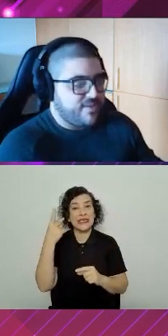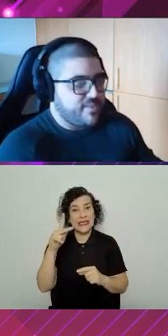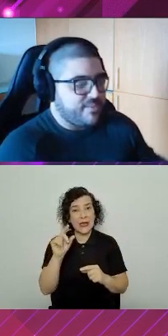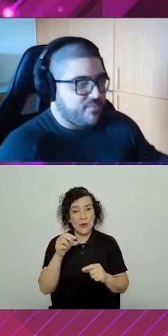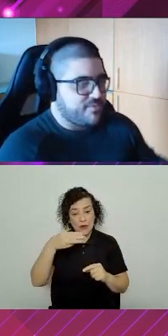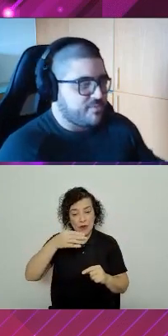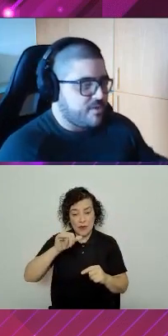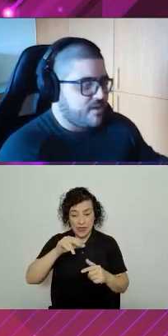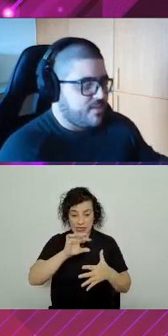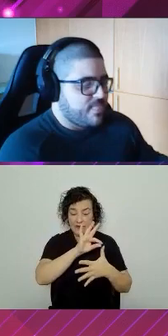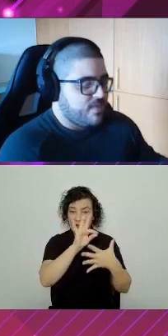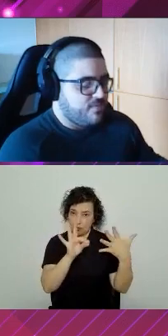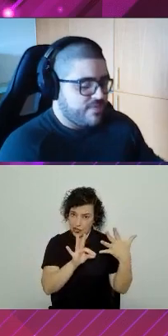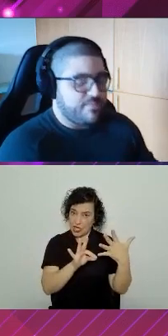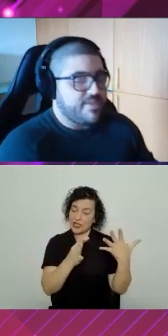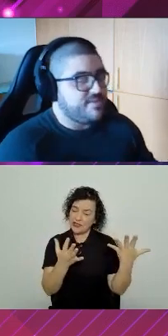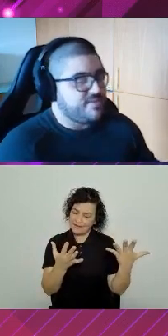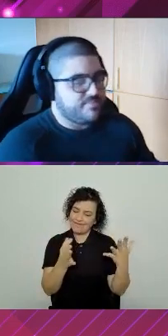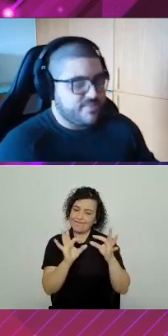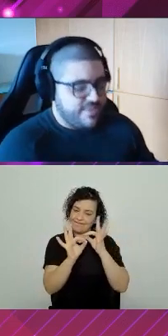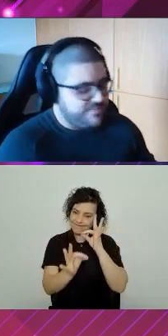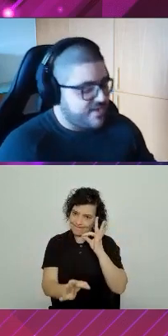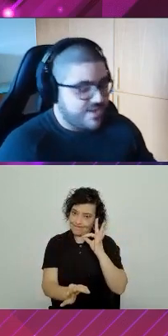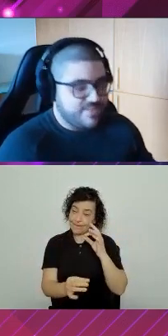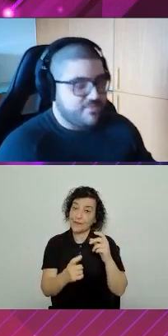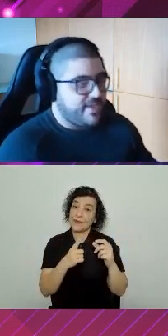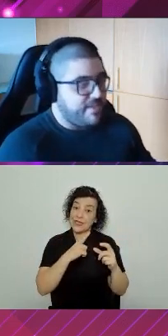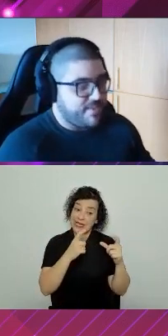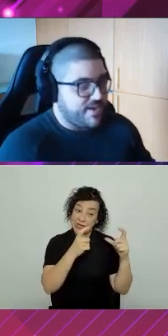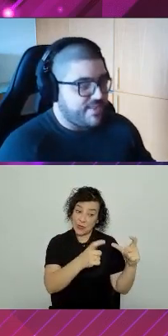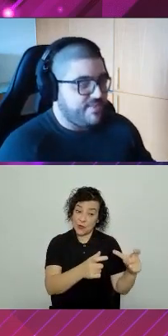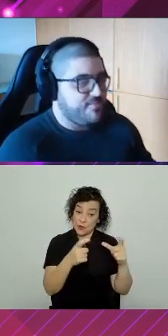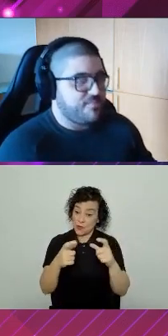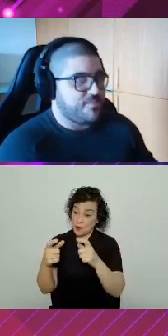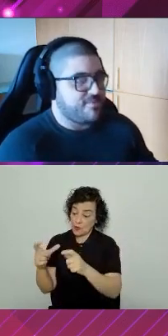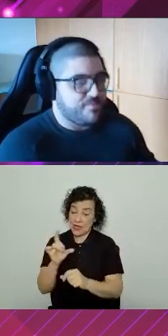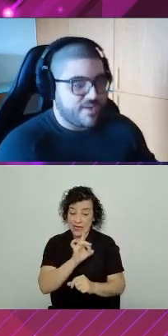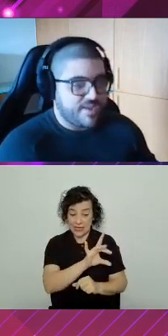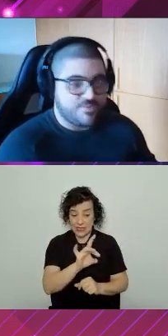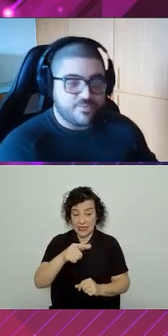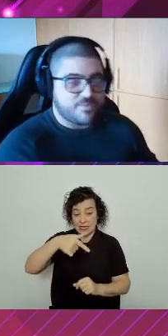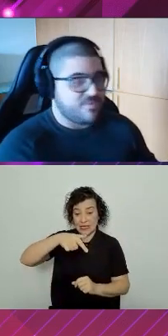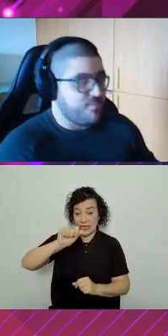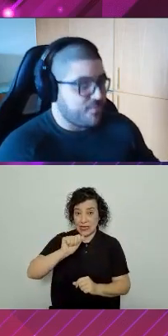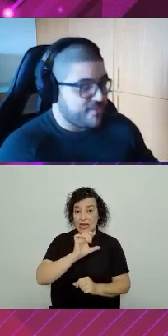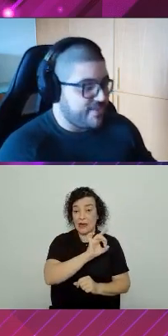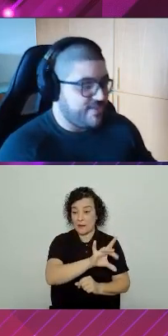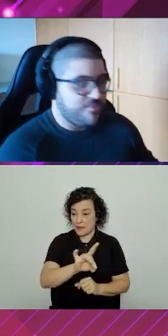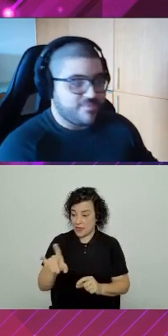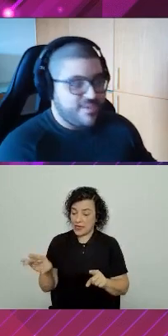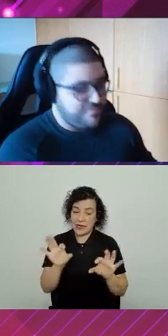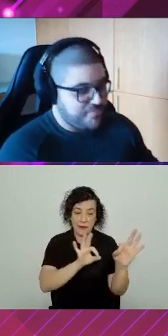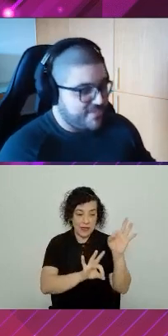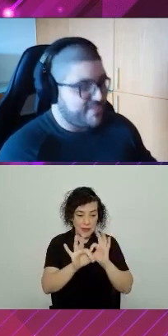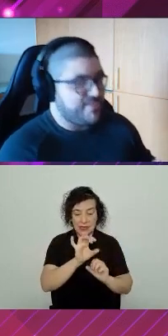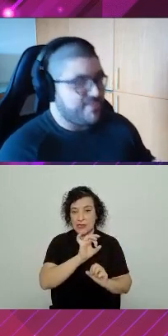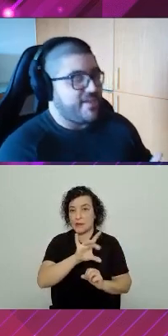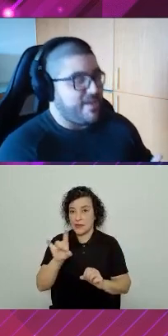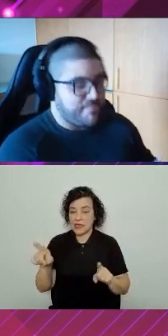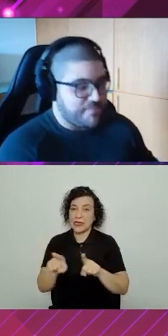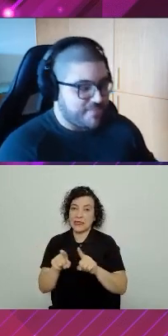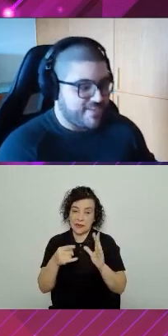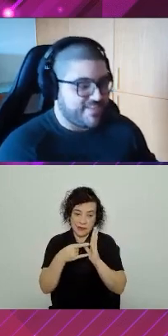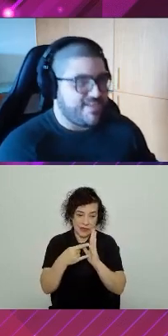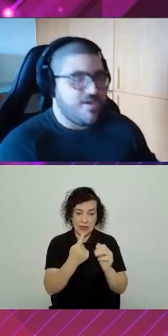complexidade aumenta muito. Eu vou ter um ambiente de dev para cada, um QA para cada, um produção para cada, um produção para cada, container, um dev para o container,